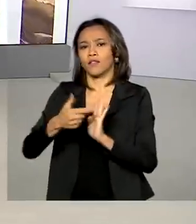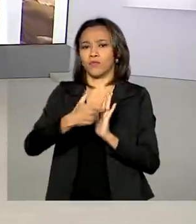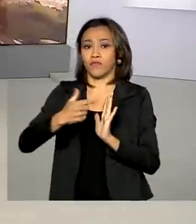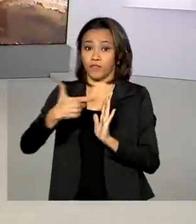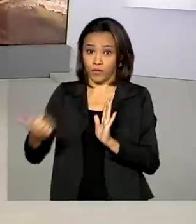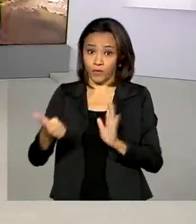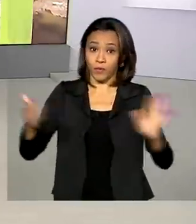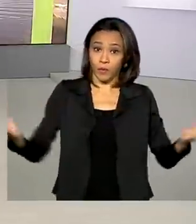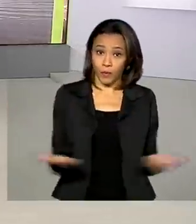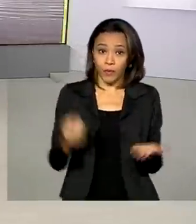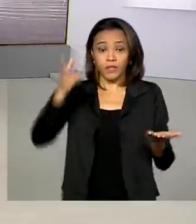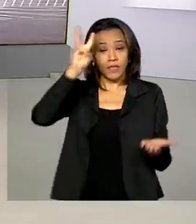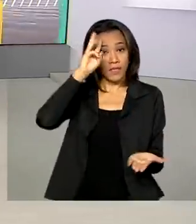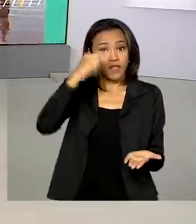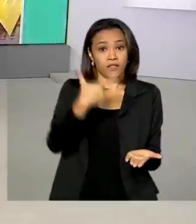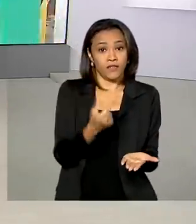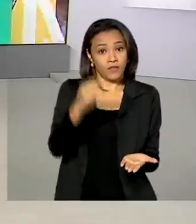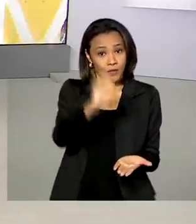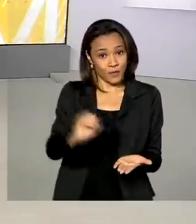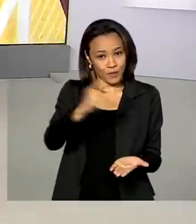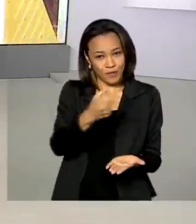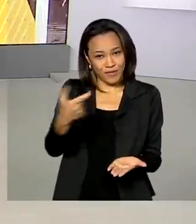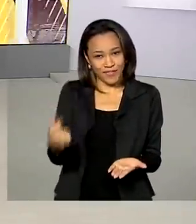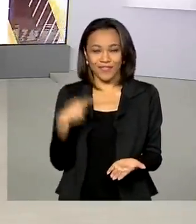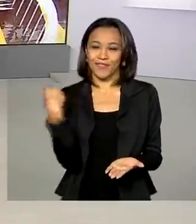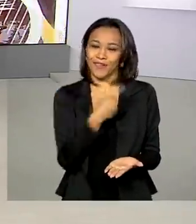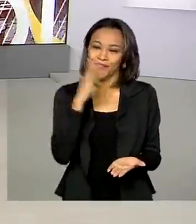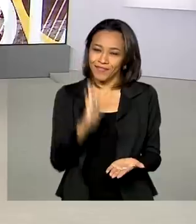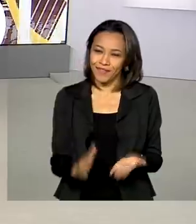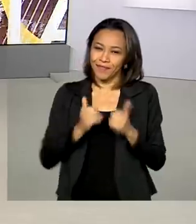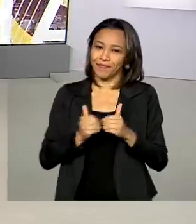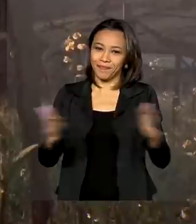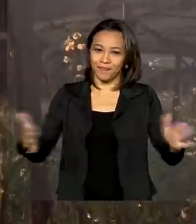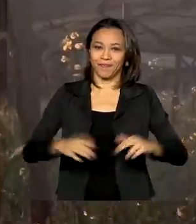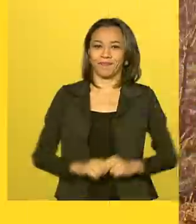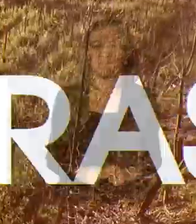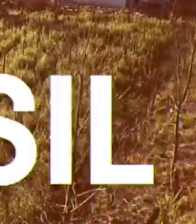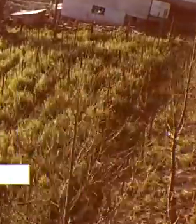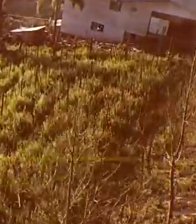terça-feira, 20 de outubro de 2020. O Brasil em dia já está no ar.